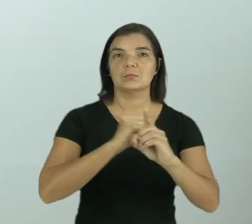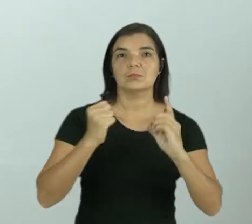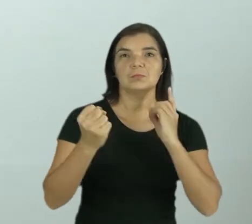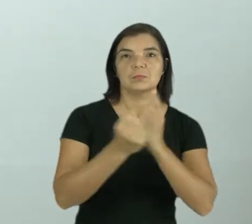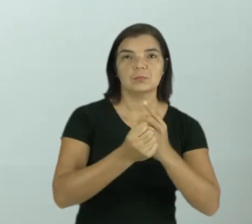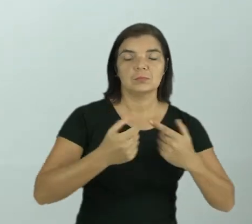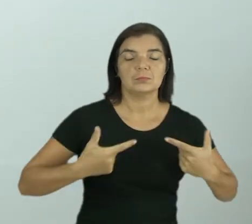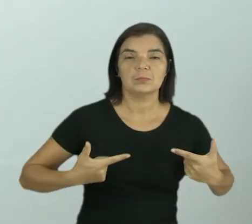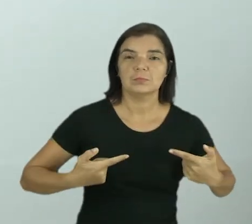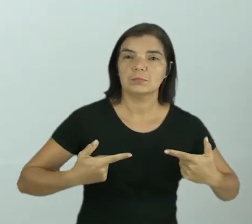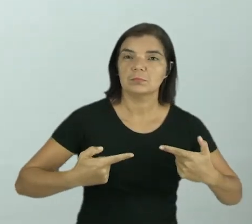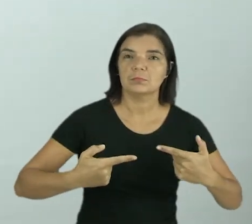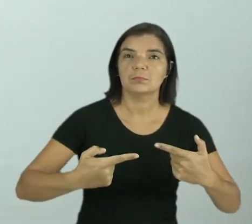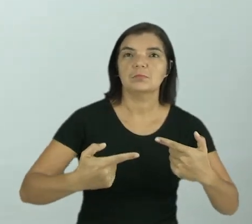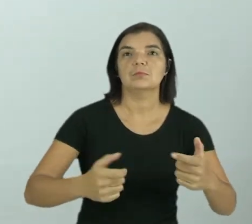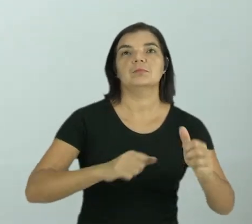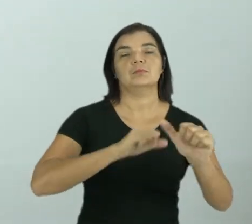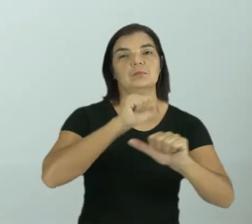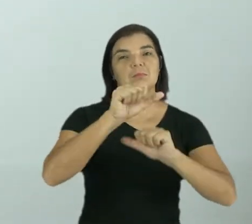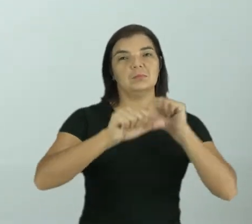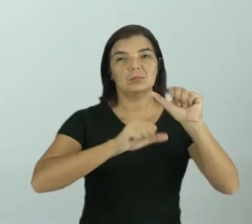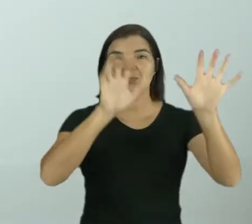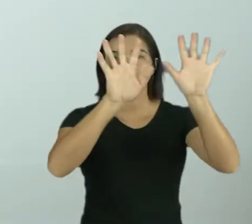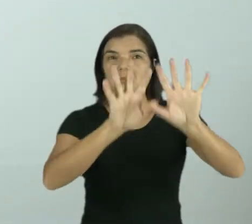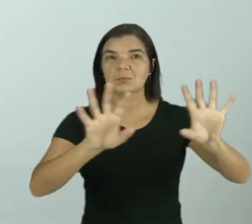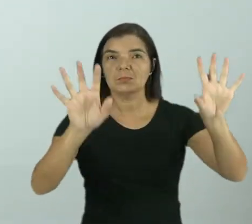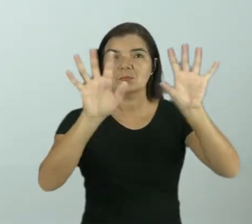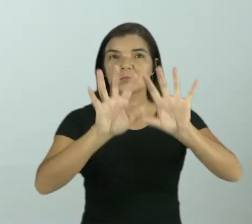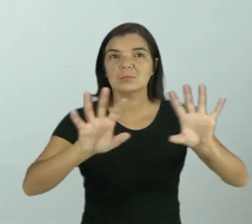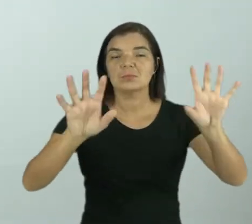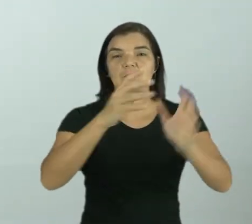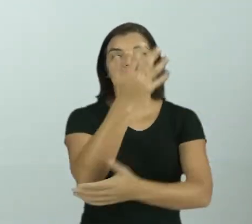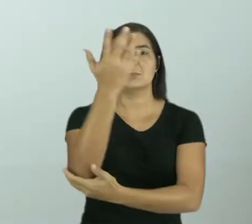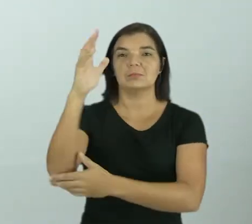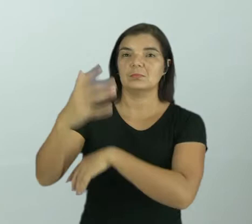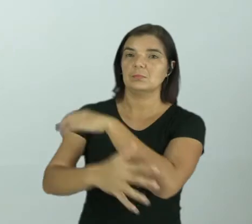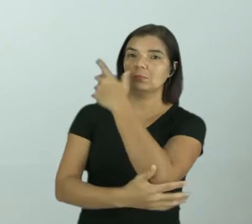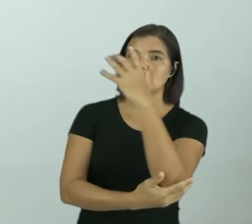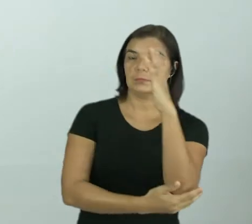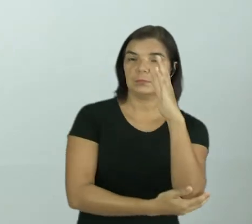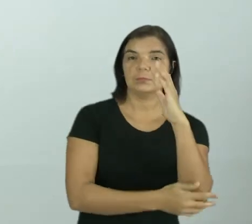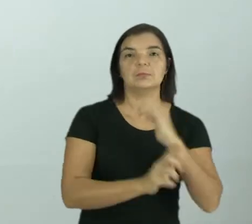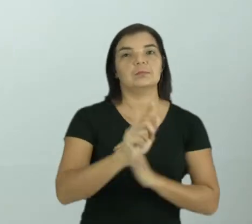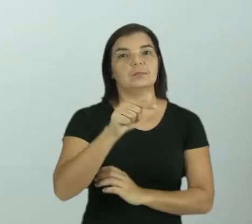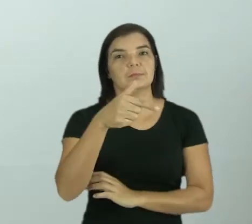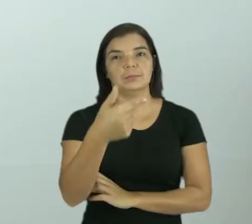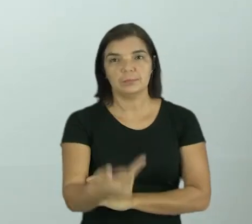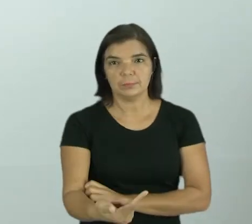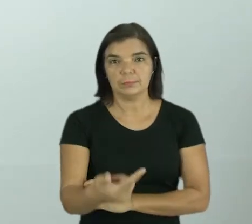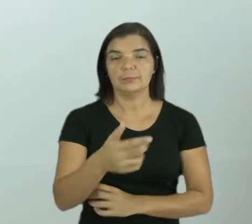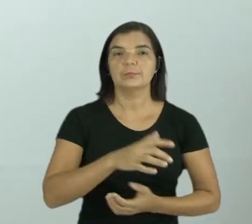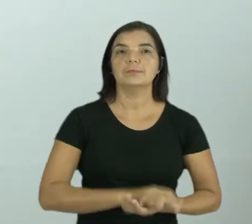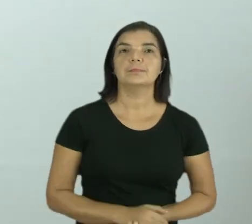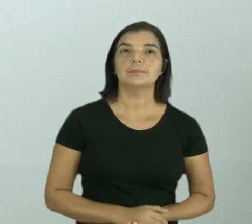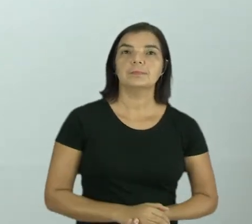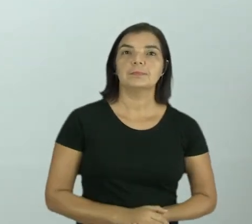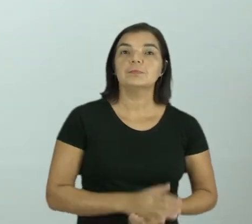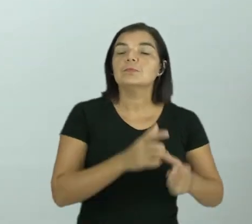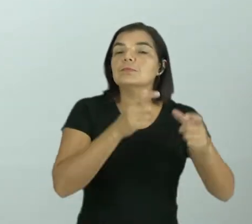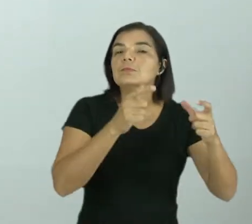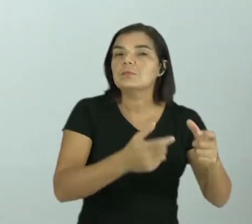conflitos sociais, guerras, alterações climáticas e ambientais, entre outros.